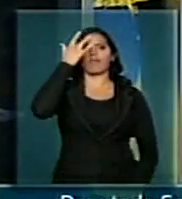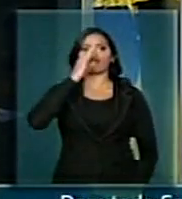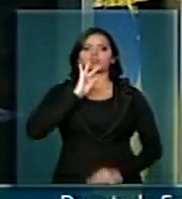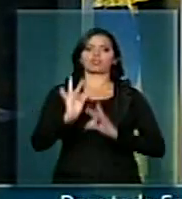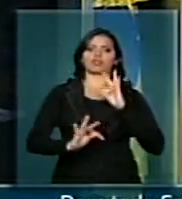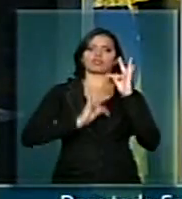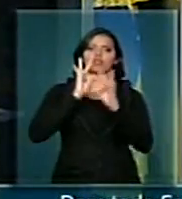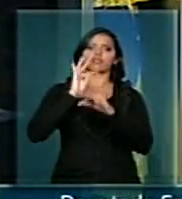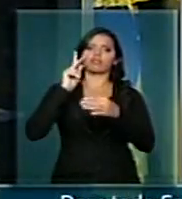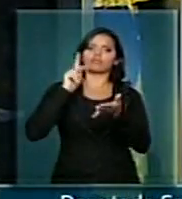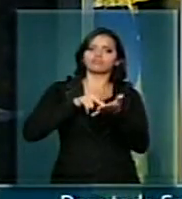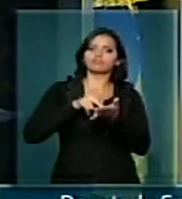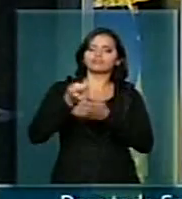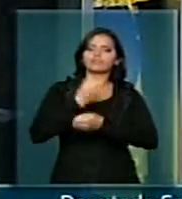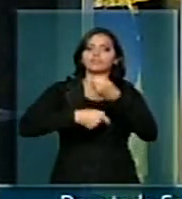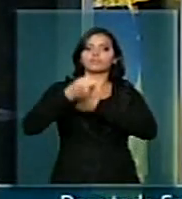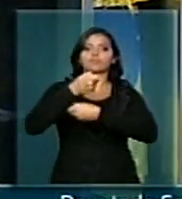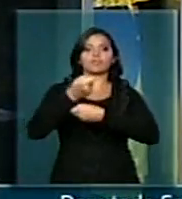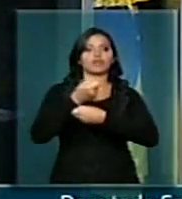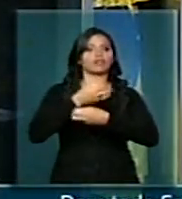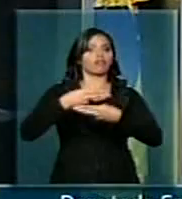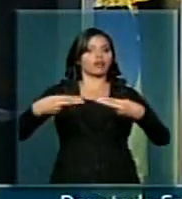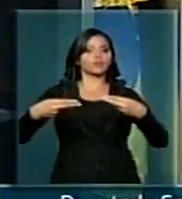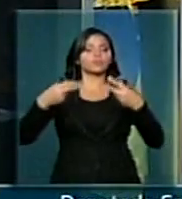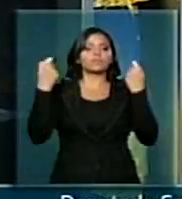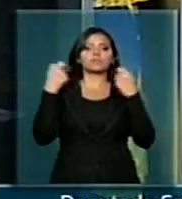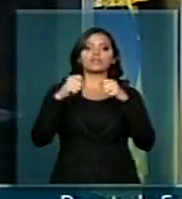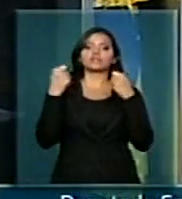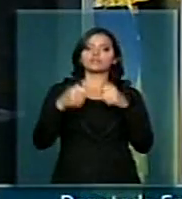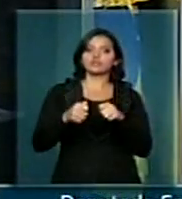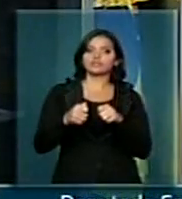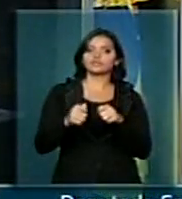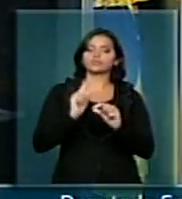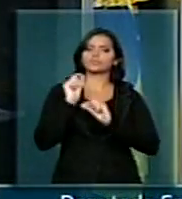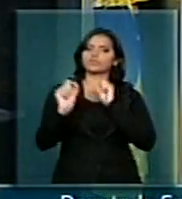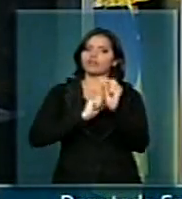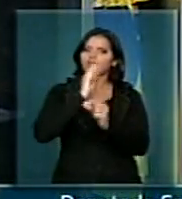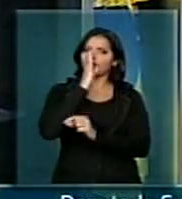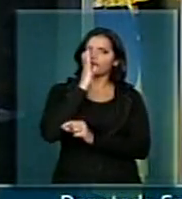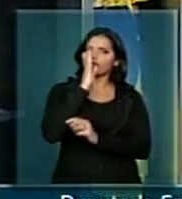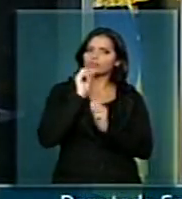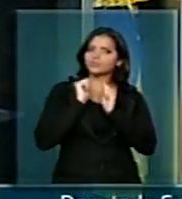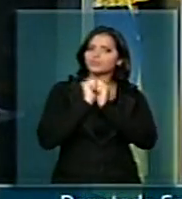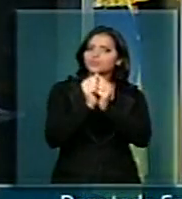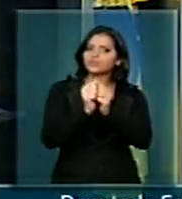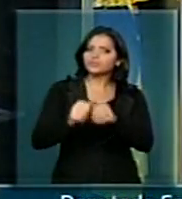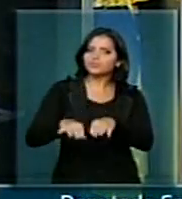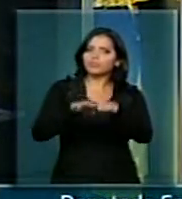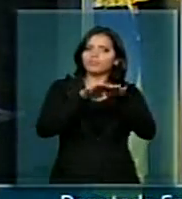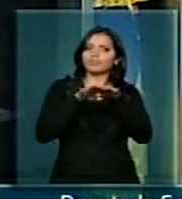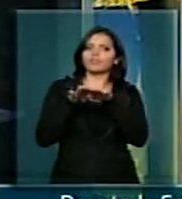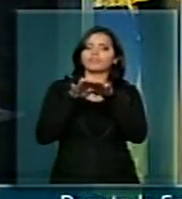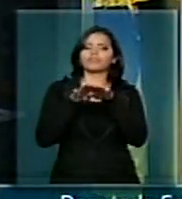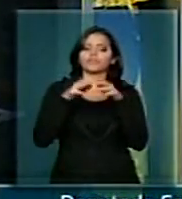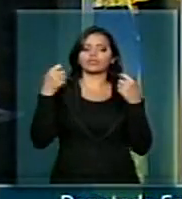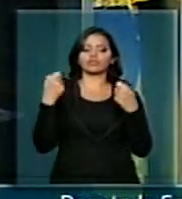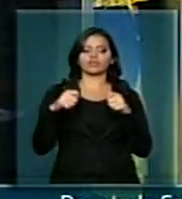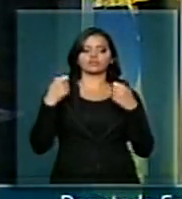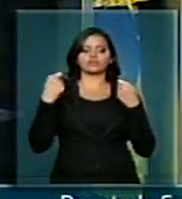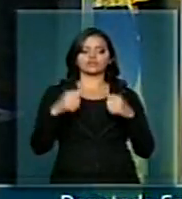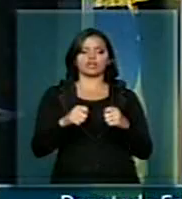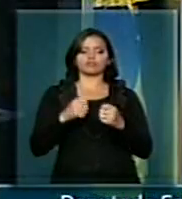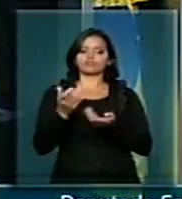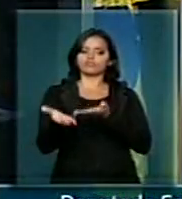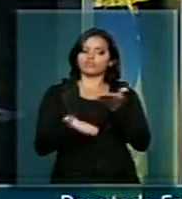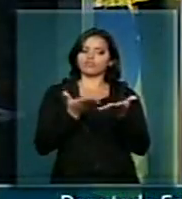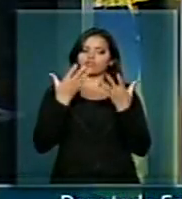do mercado. É preciso, no entanto, acompanhar a demanda do setor e atender